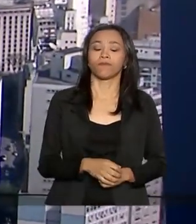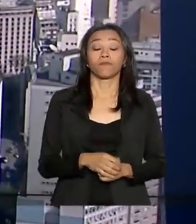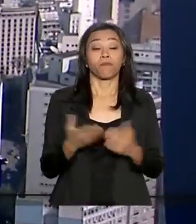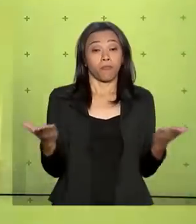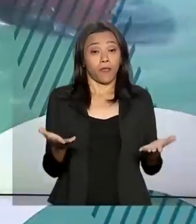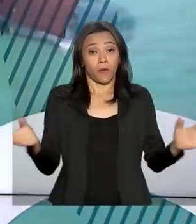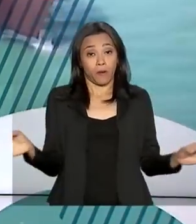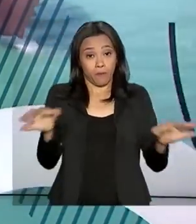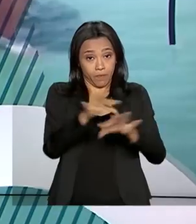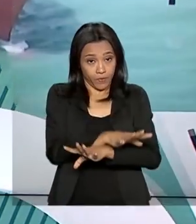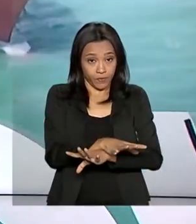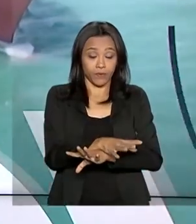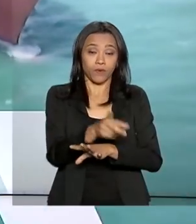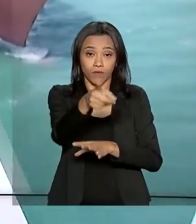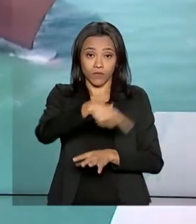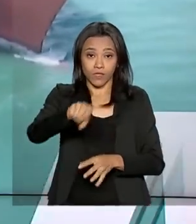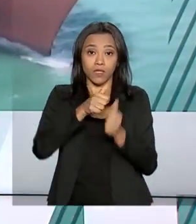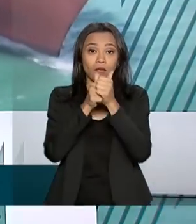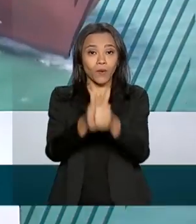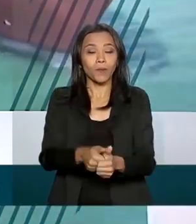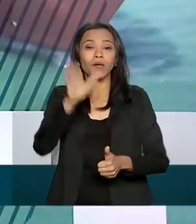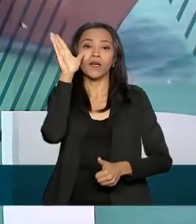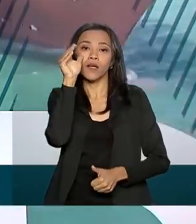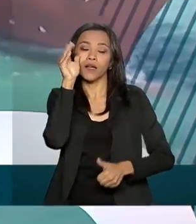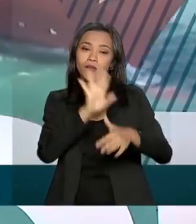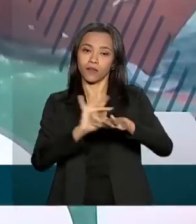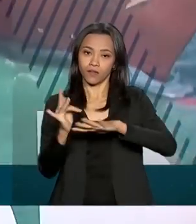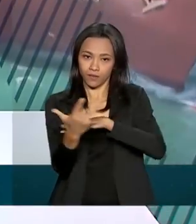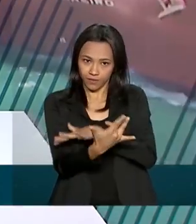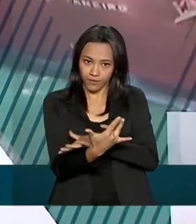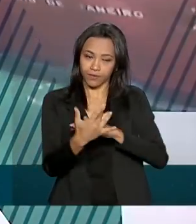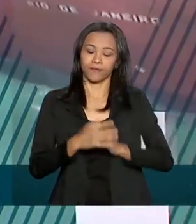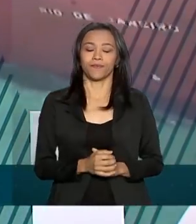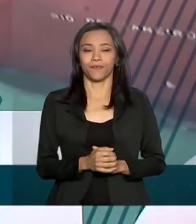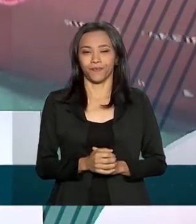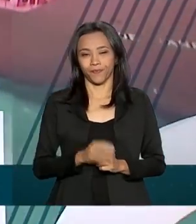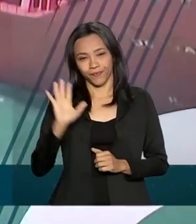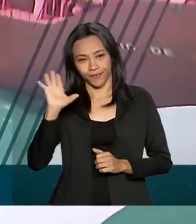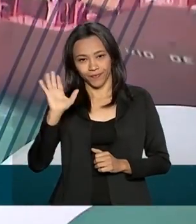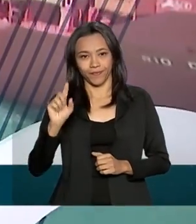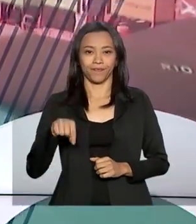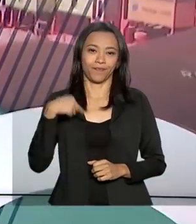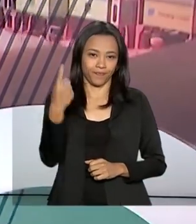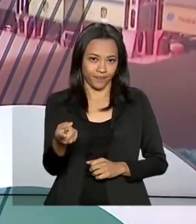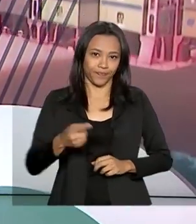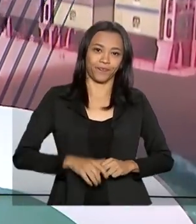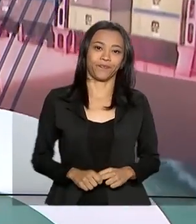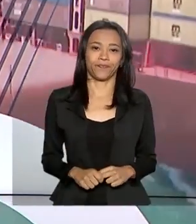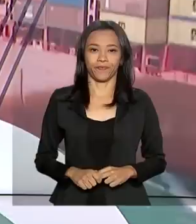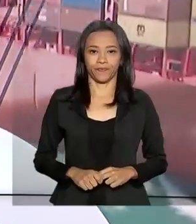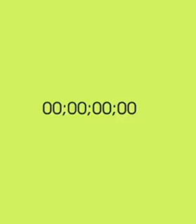governo agora fica por aqui. Acompanhe a gente também pelas nossas redes sociais. Até a próxima edição.